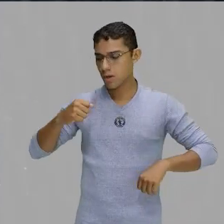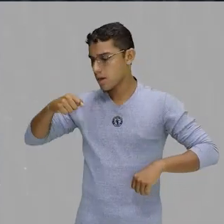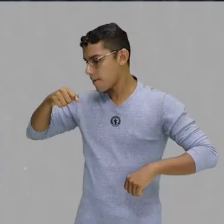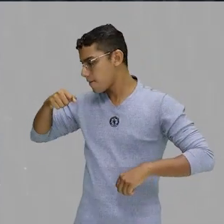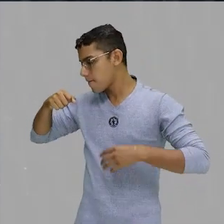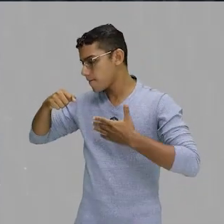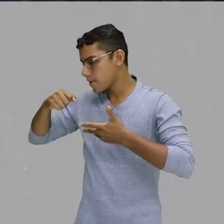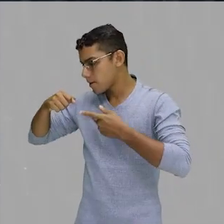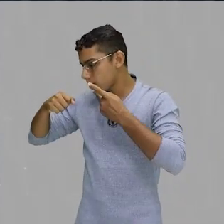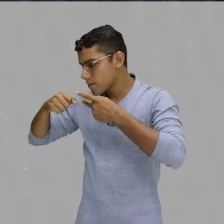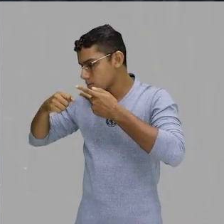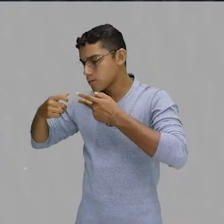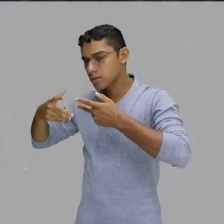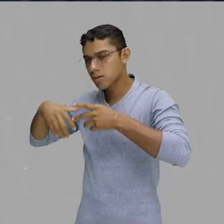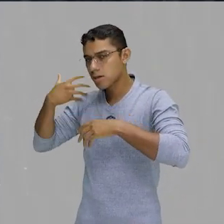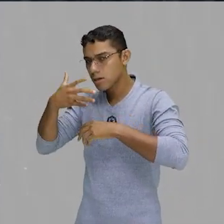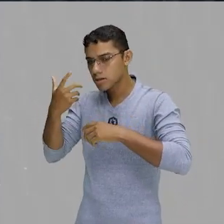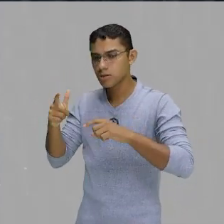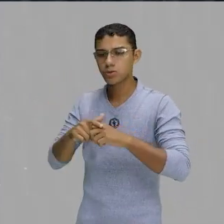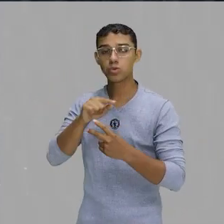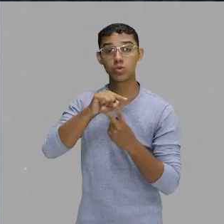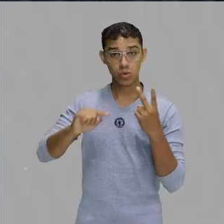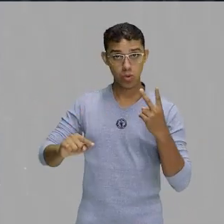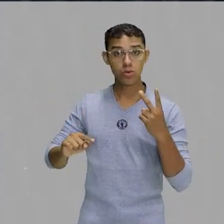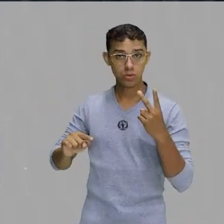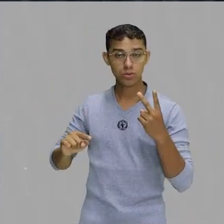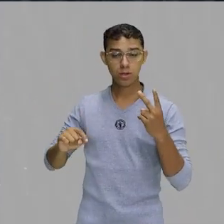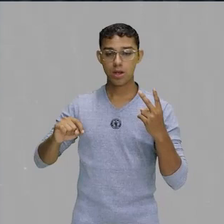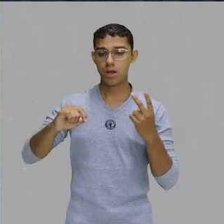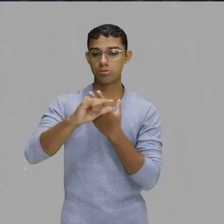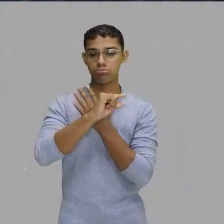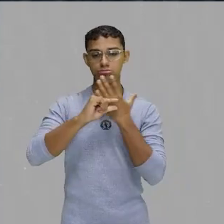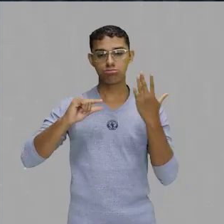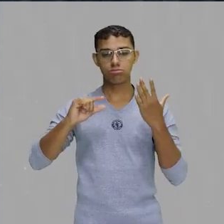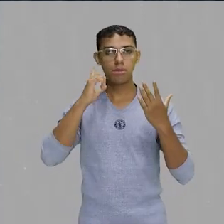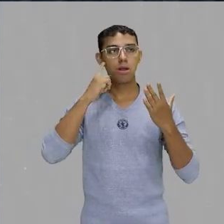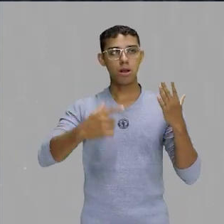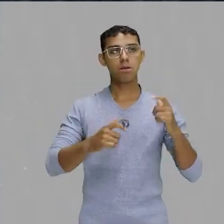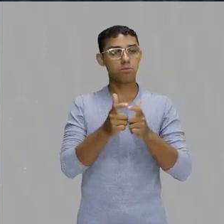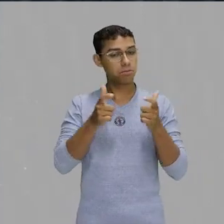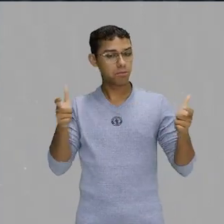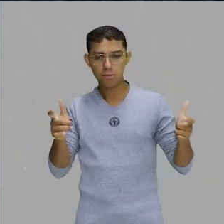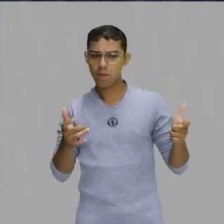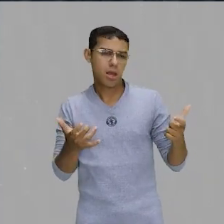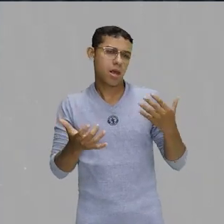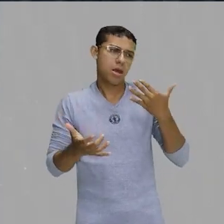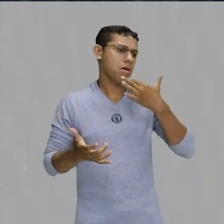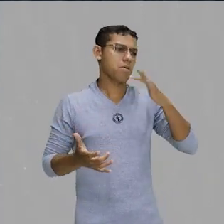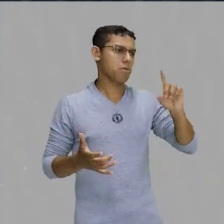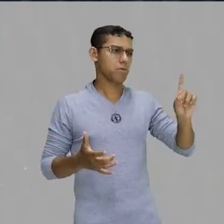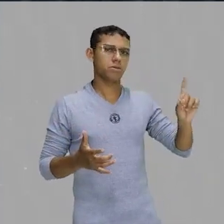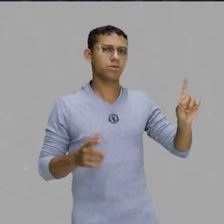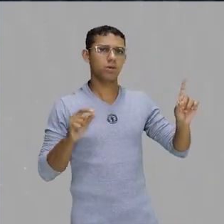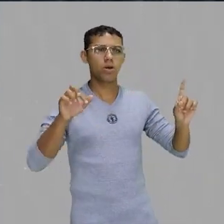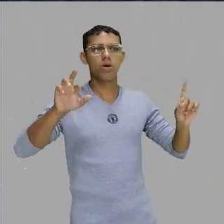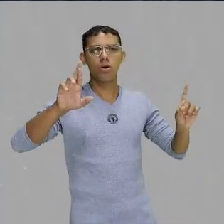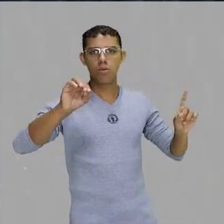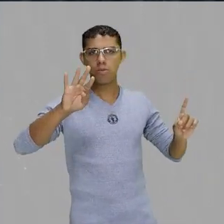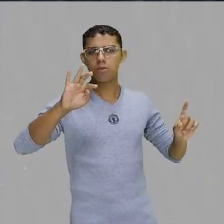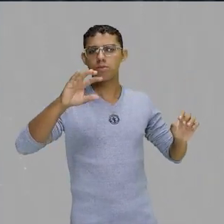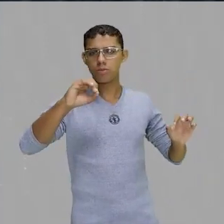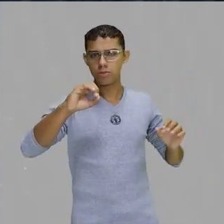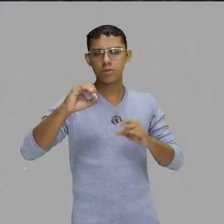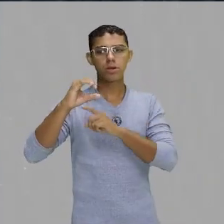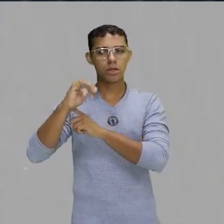artistas que têm uma visibilidade muito grande, né? Que, ah, eu conheço Roberto Carlos, porque eu já ouvi a minha avó